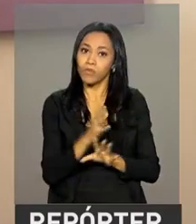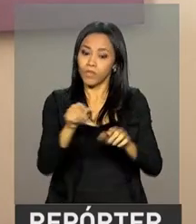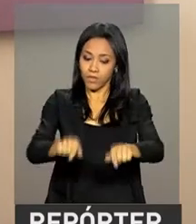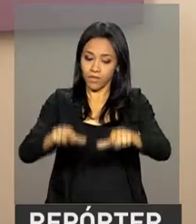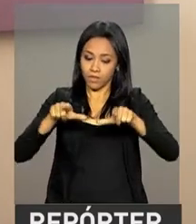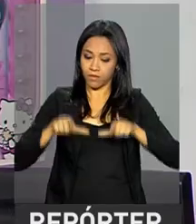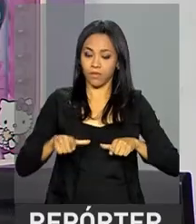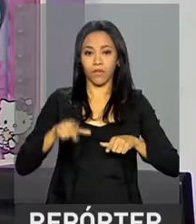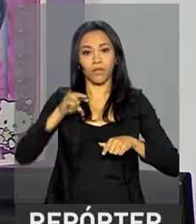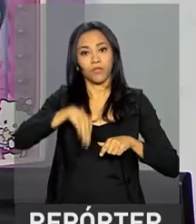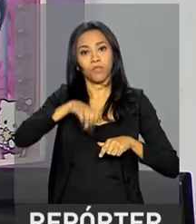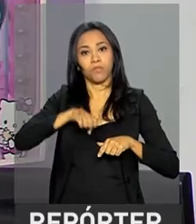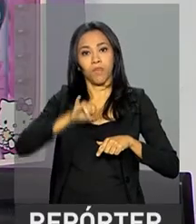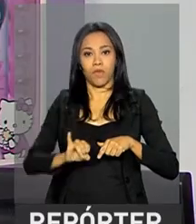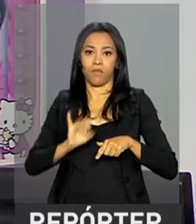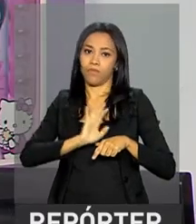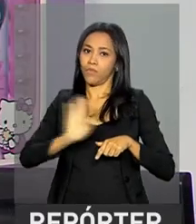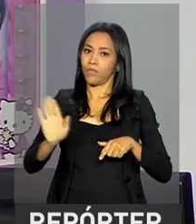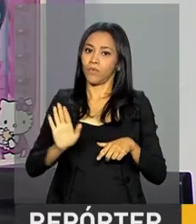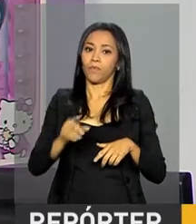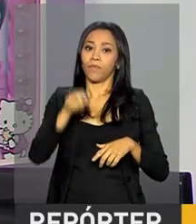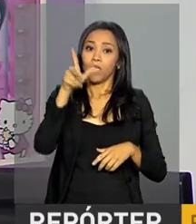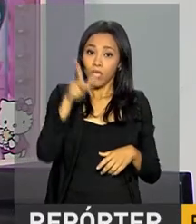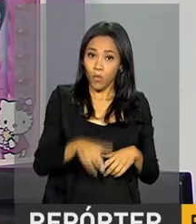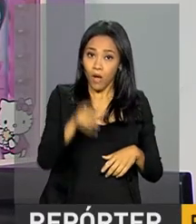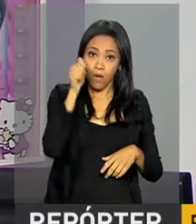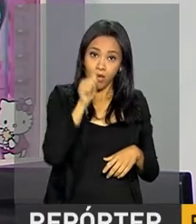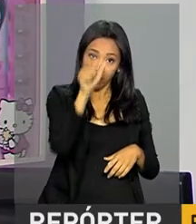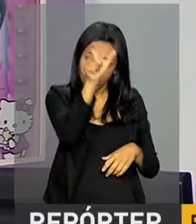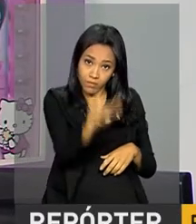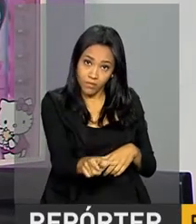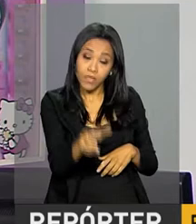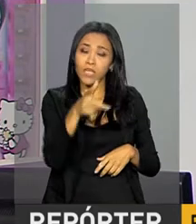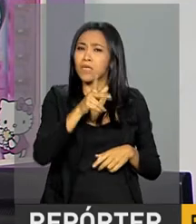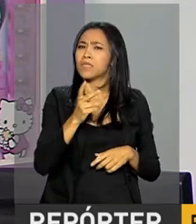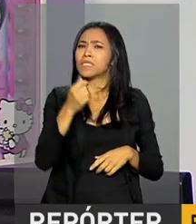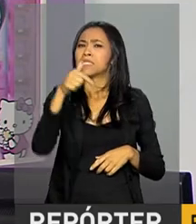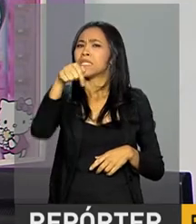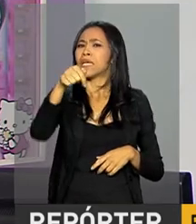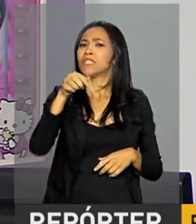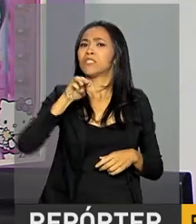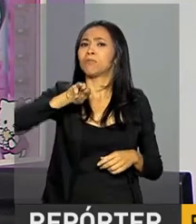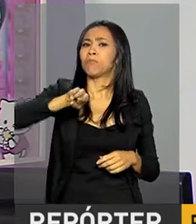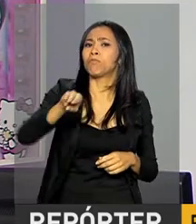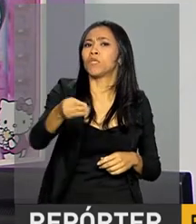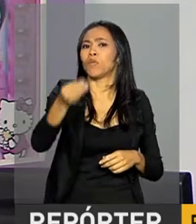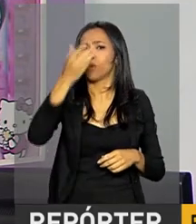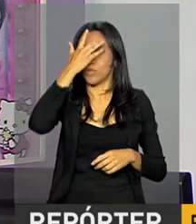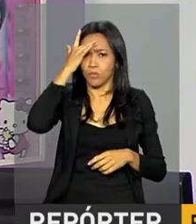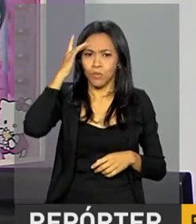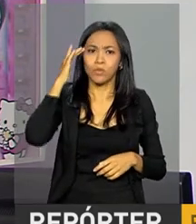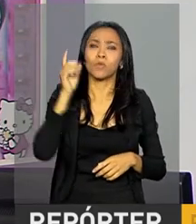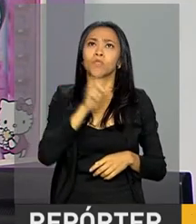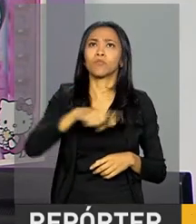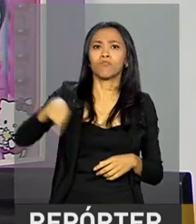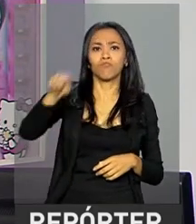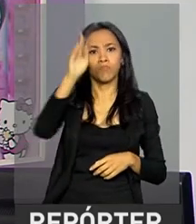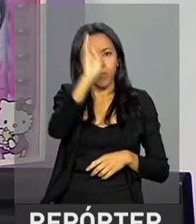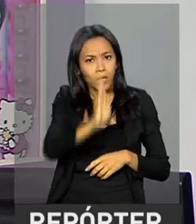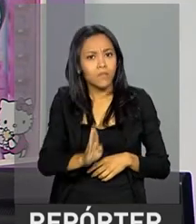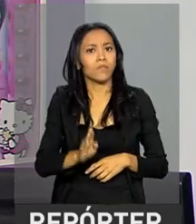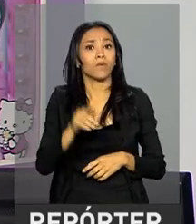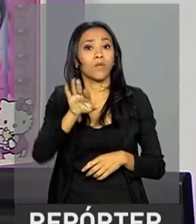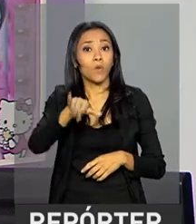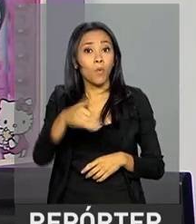certificado de MEI. Assim como a Tatiana, no Brasil são mais de 7 milhões de microempreendedores individuais. Ao